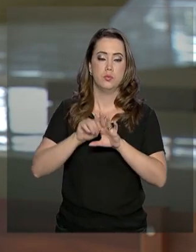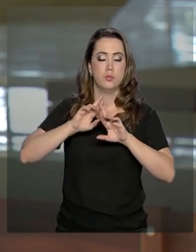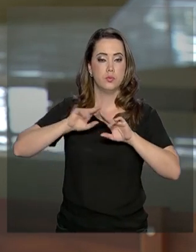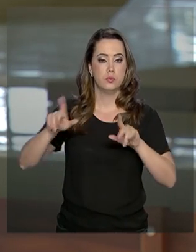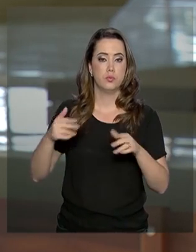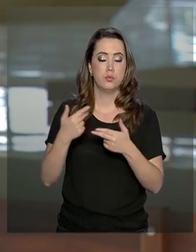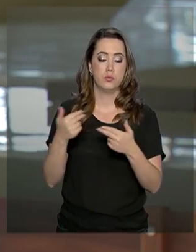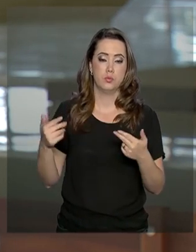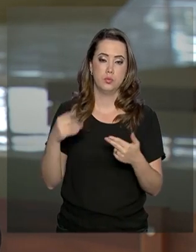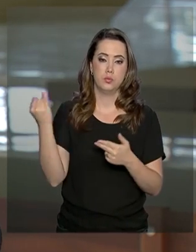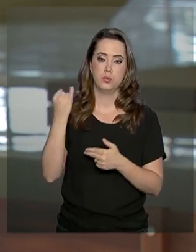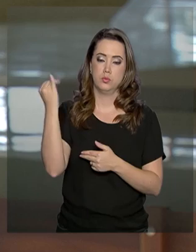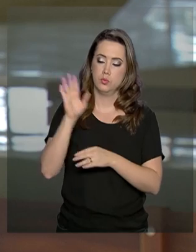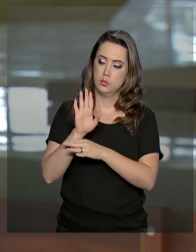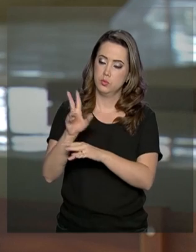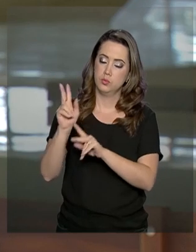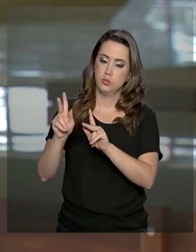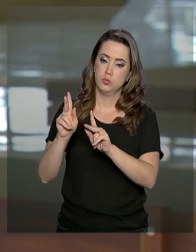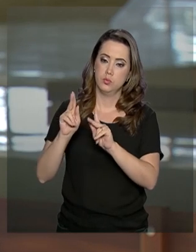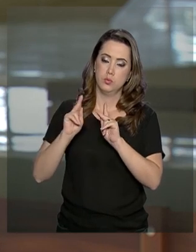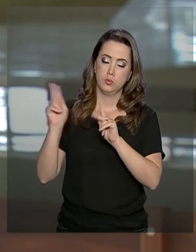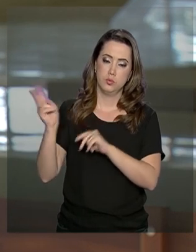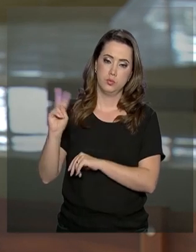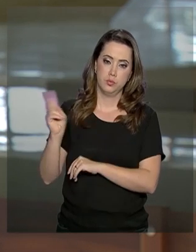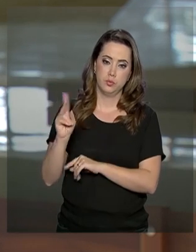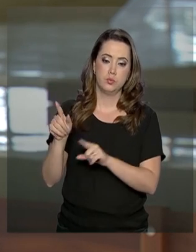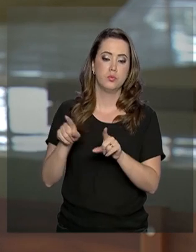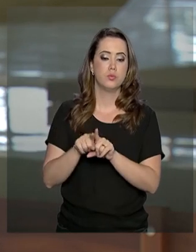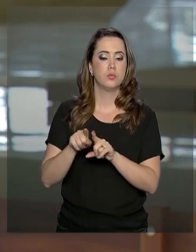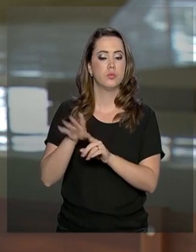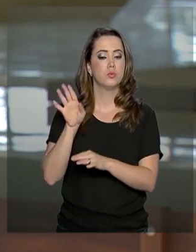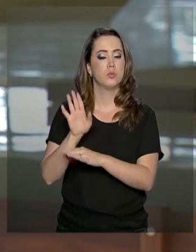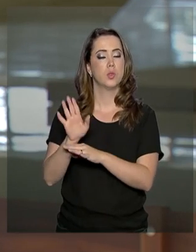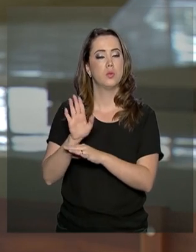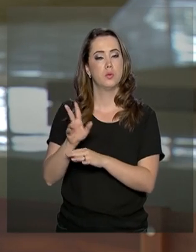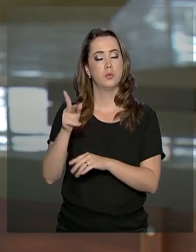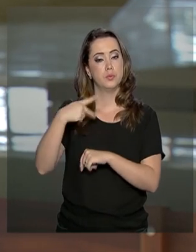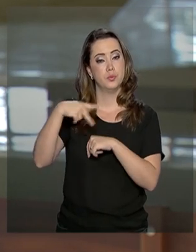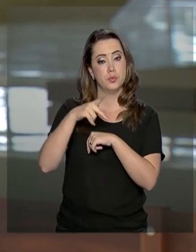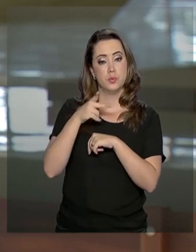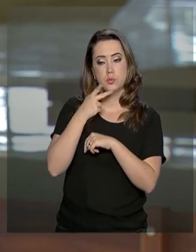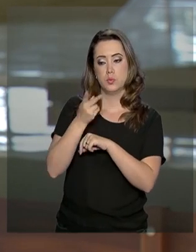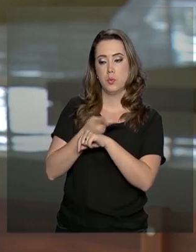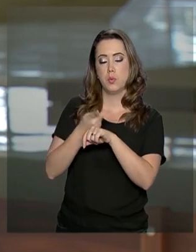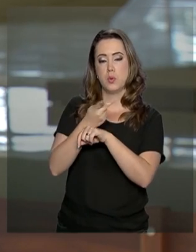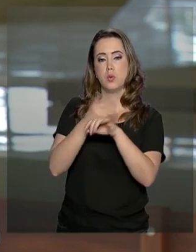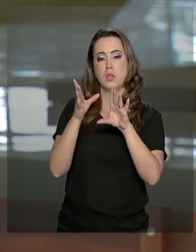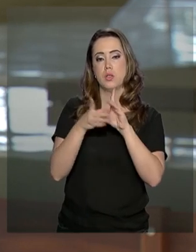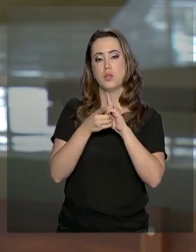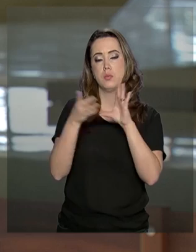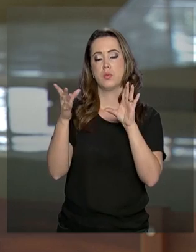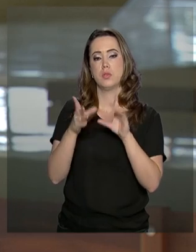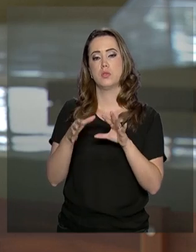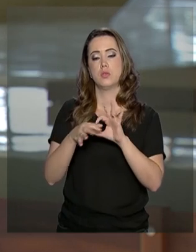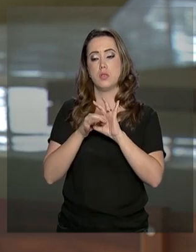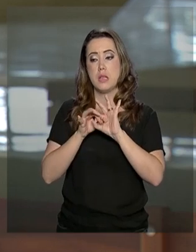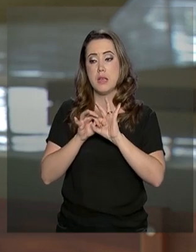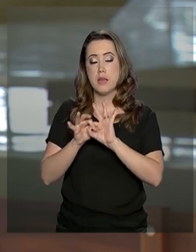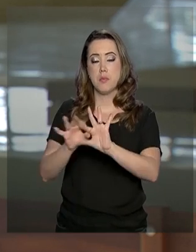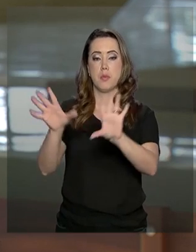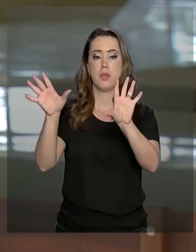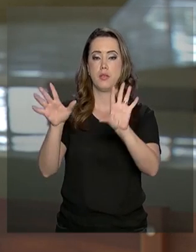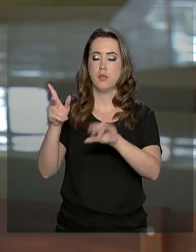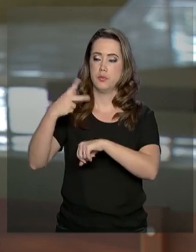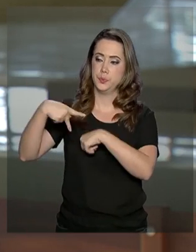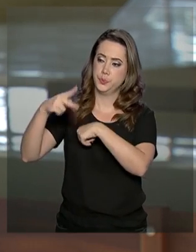enfim, de coisas para a Venezuela para ajudar na questão da Venezuela e também o apoio do país em relação a essa busca pela democracia e pela liberdade no